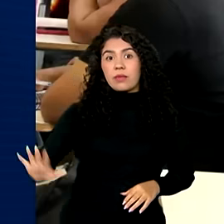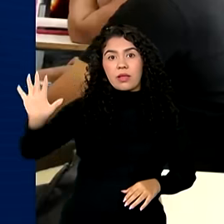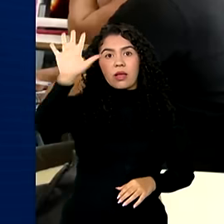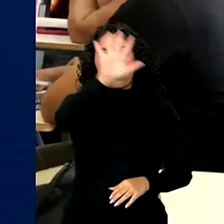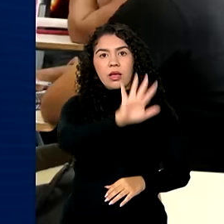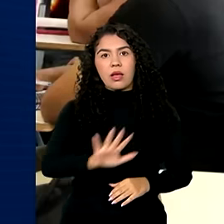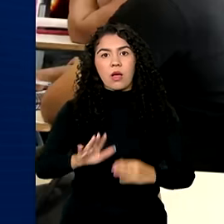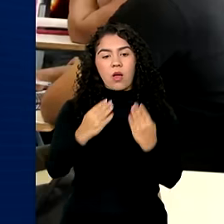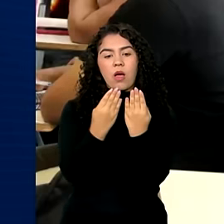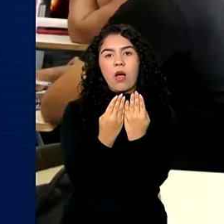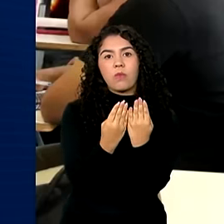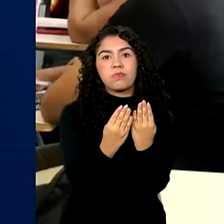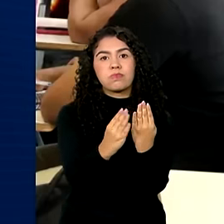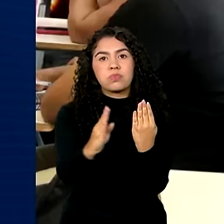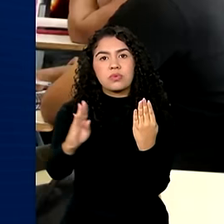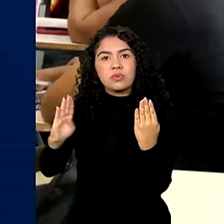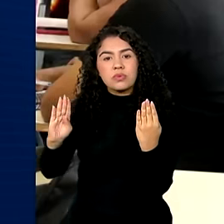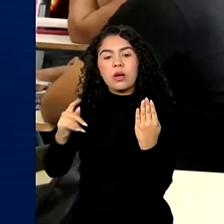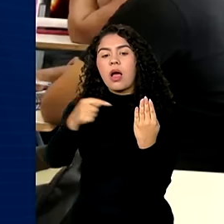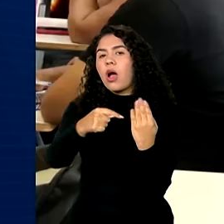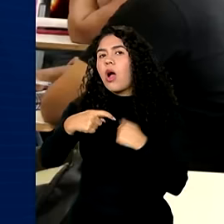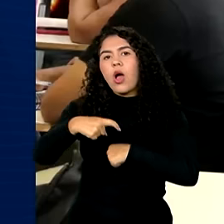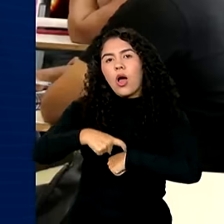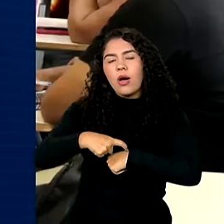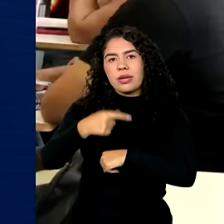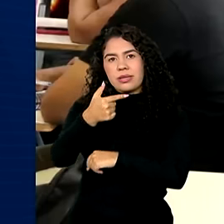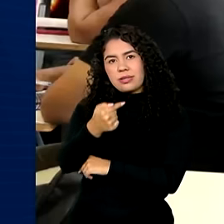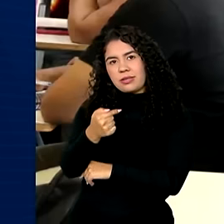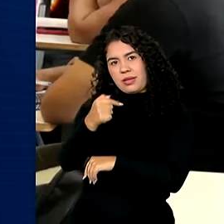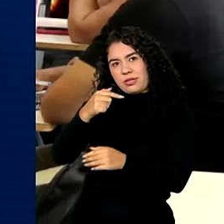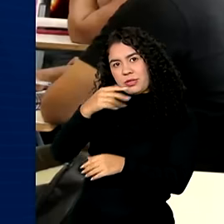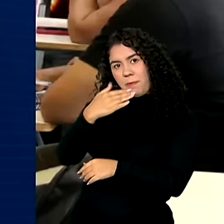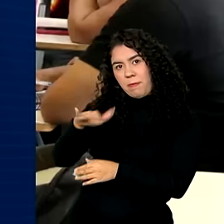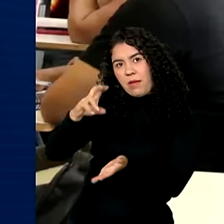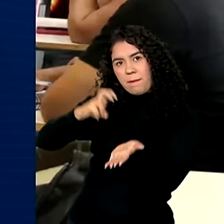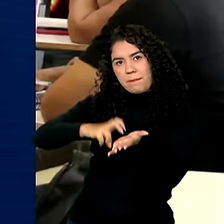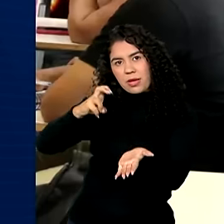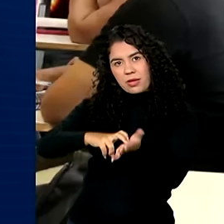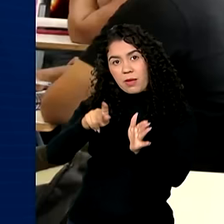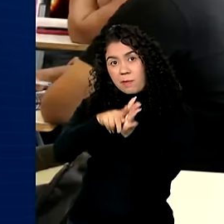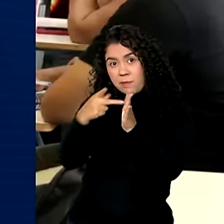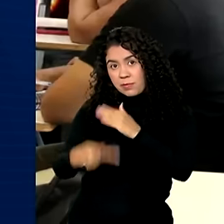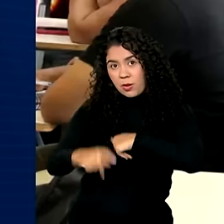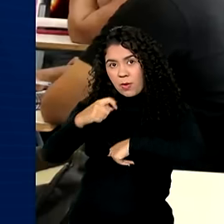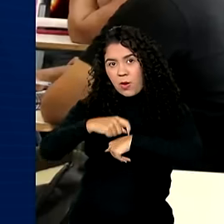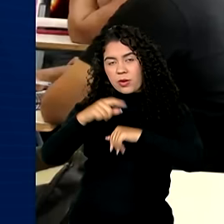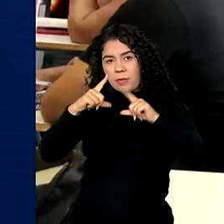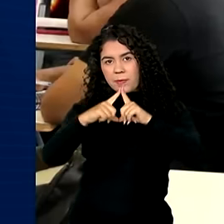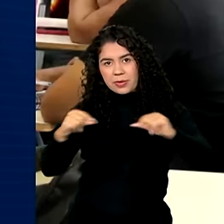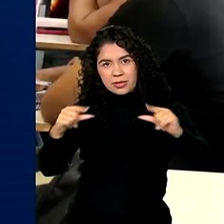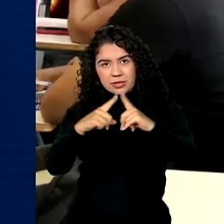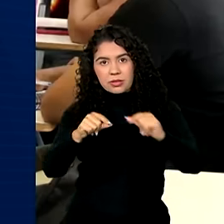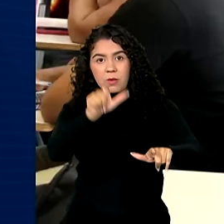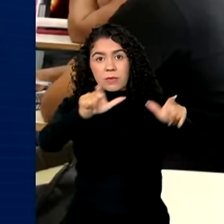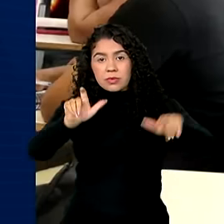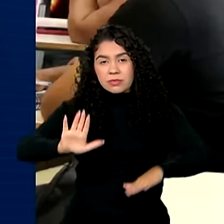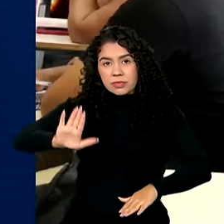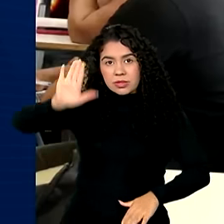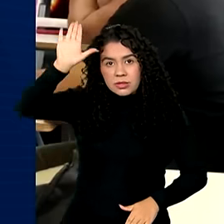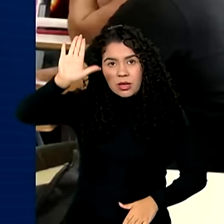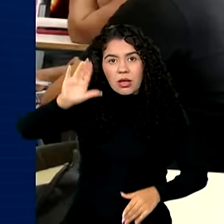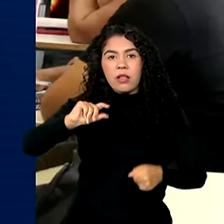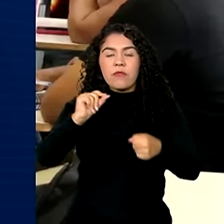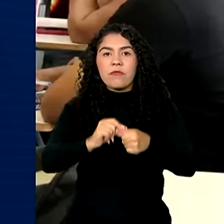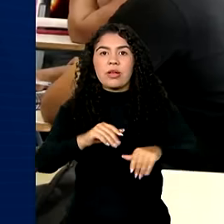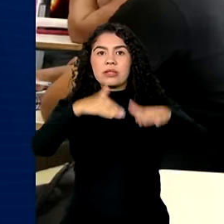portões foram abertos às sete e meia da manhã, horário de Brasília. Os candidatos realizaram as provas de